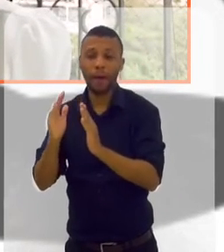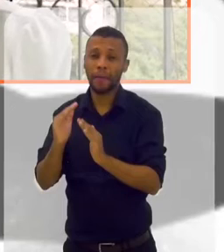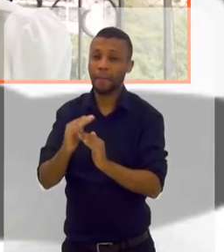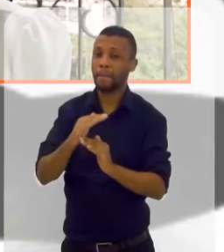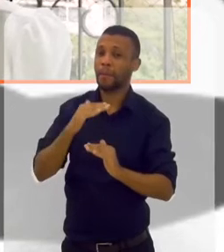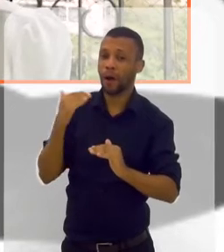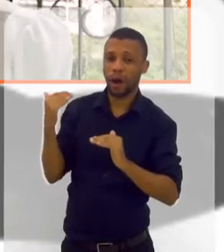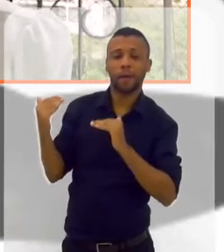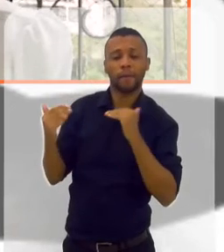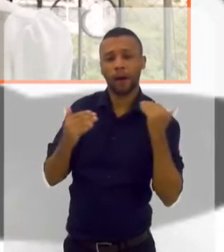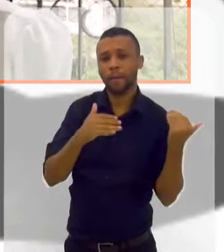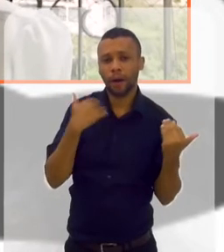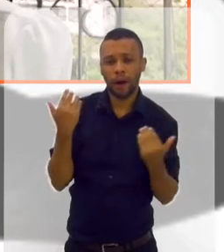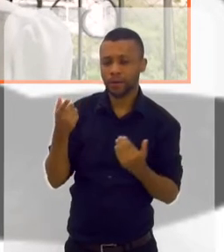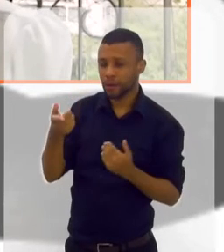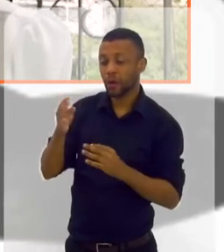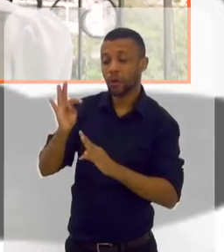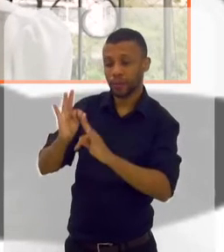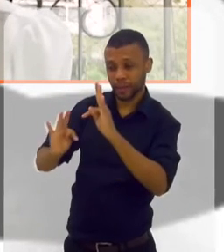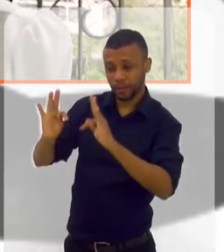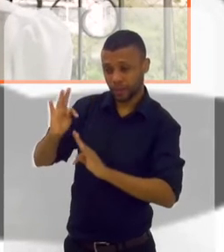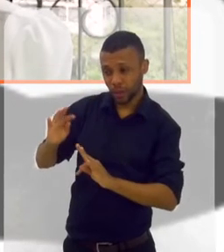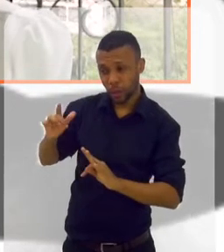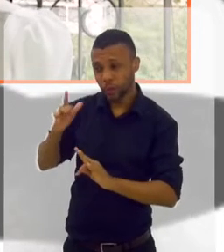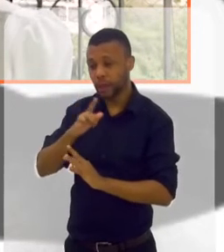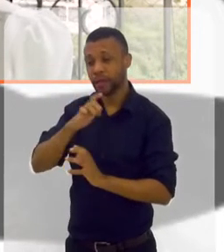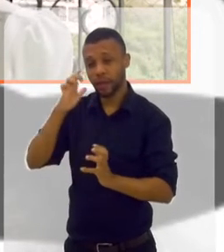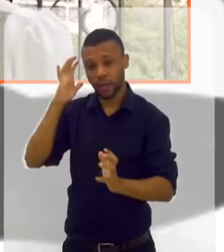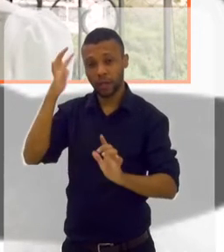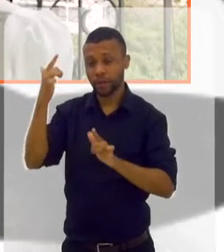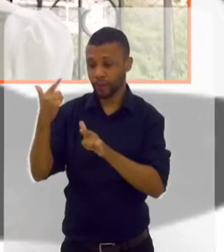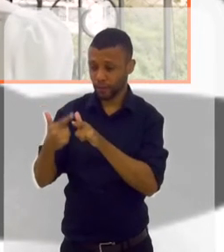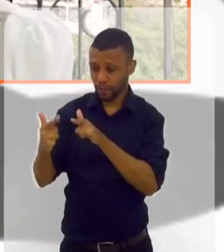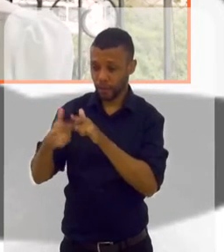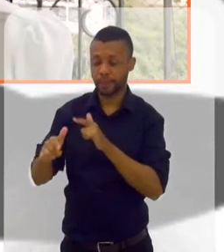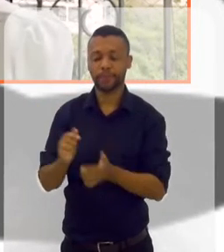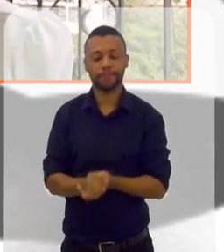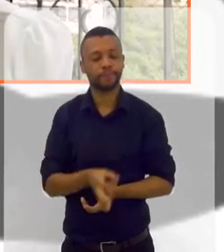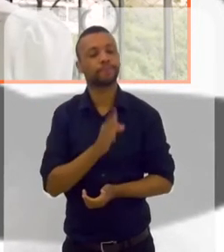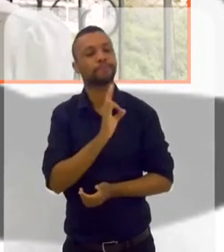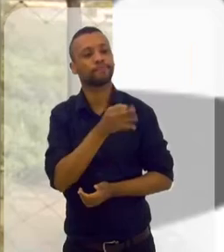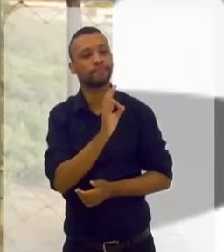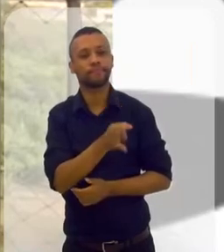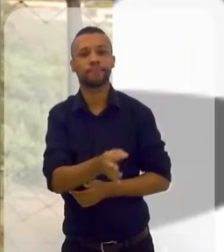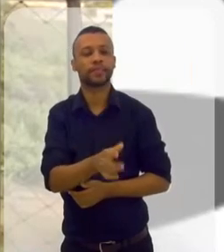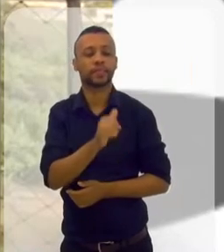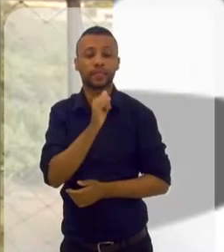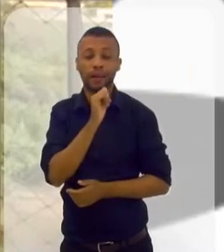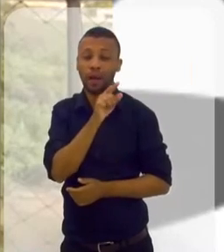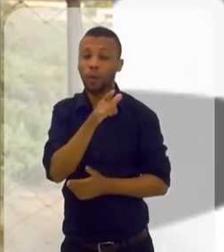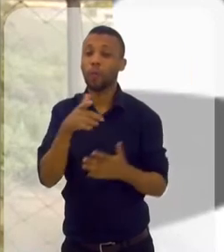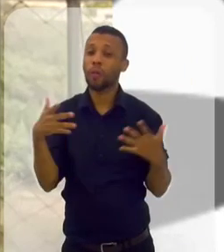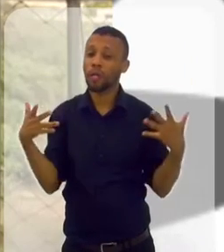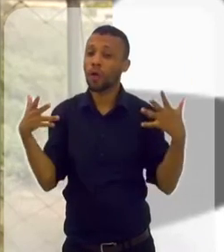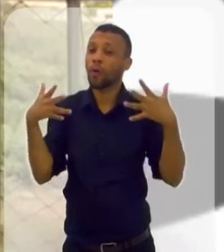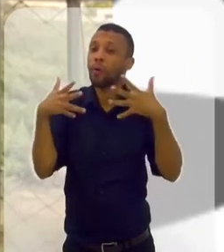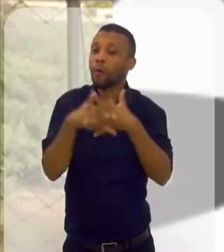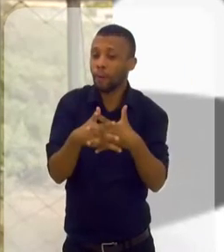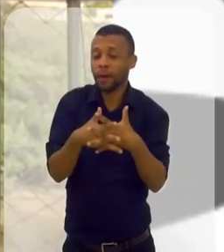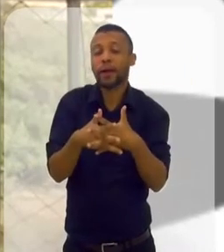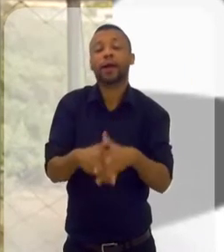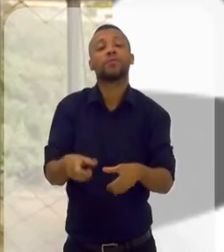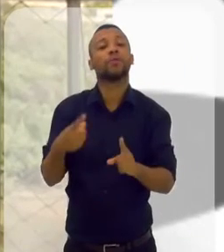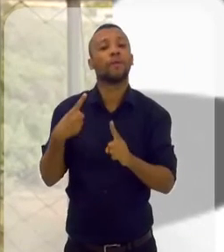A hipnose consegue, de alguma forma, atacar esse problema? Totalmente. É um caso um pouco mais